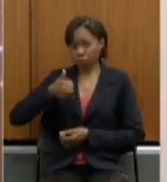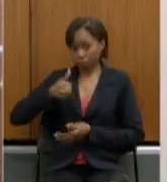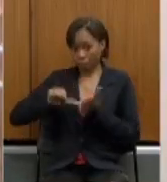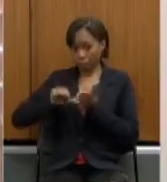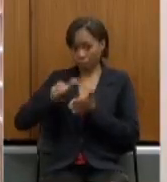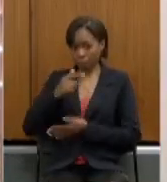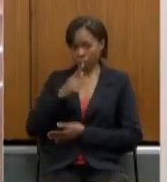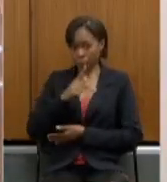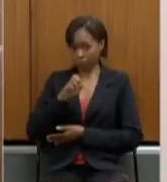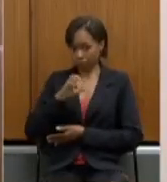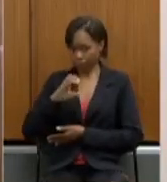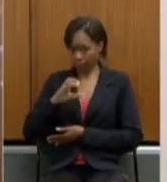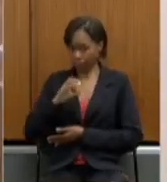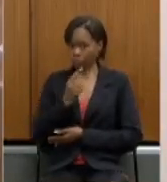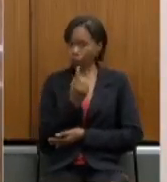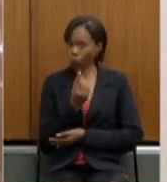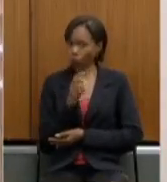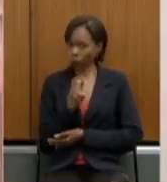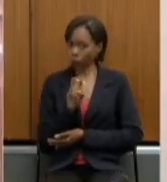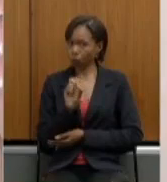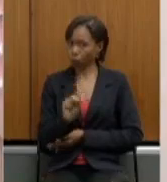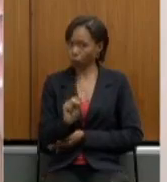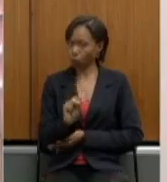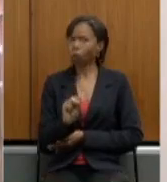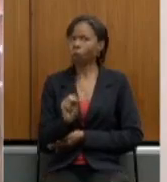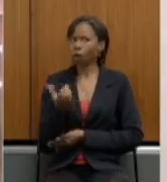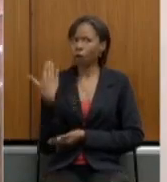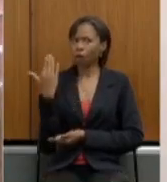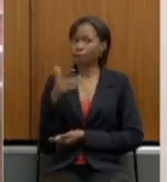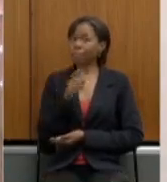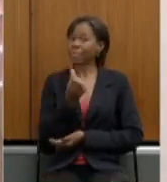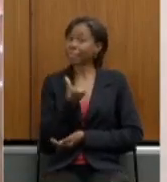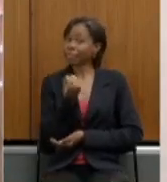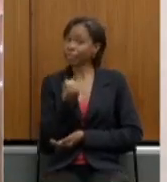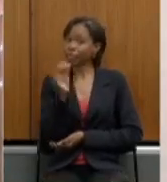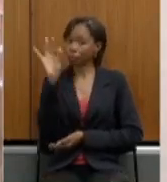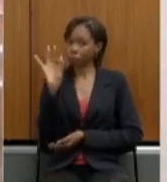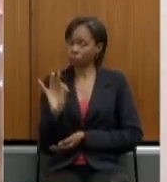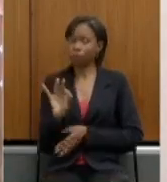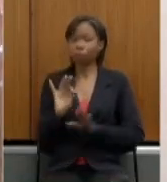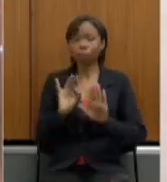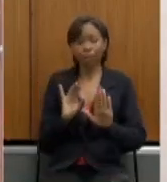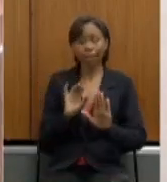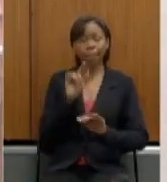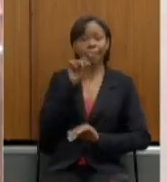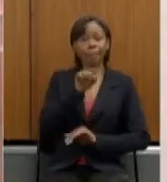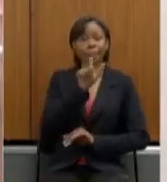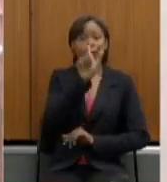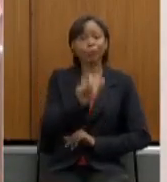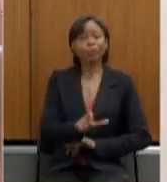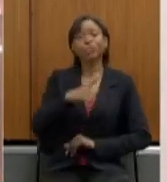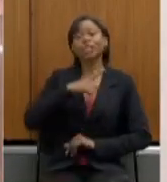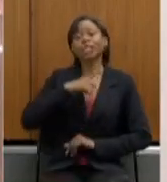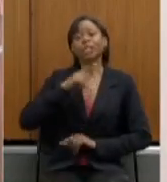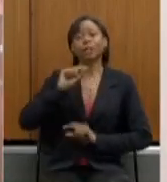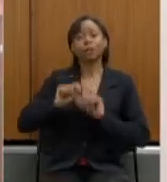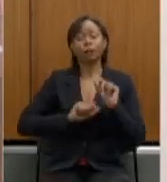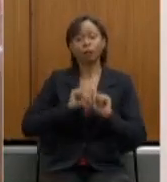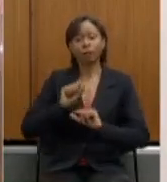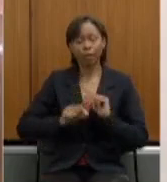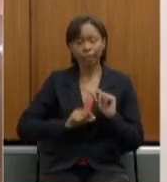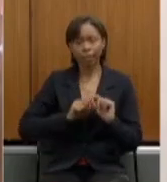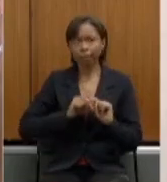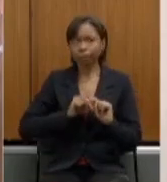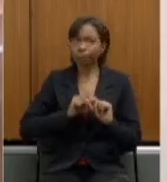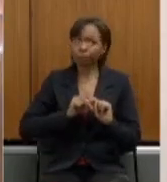158 ainda era 60% como ela tinha mandado de segurança enquanto esse mandado impedia da gente conversar